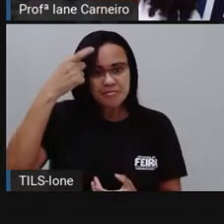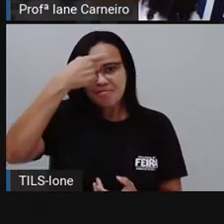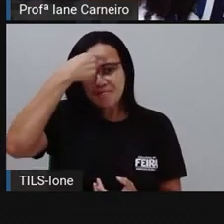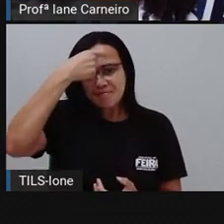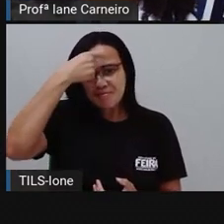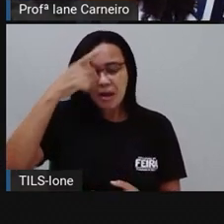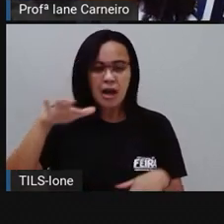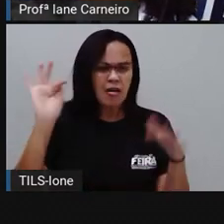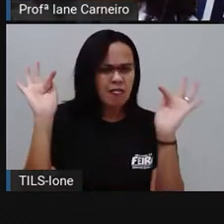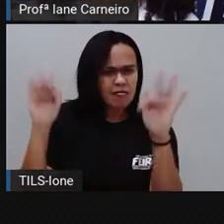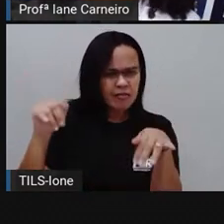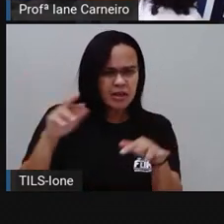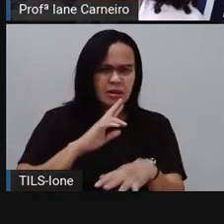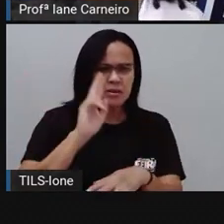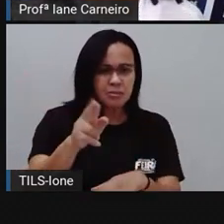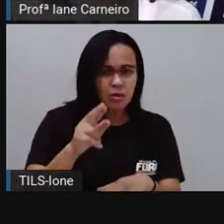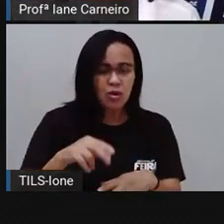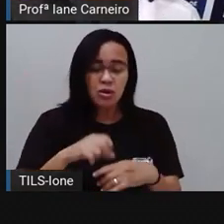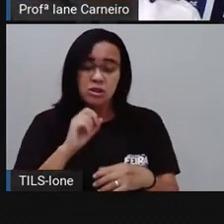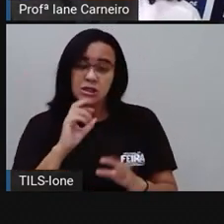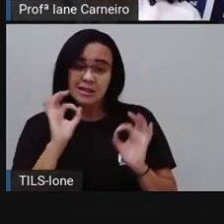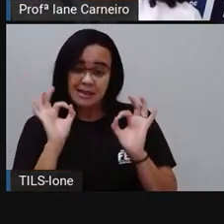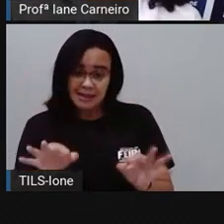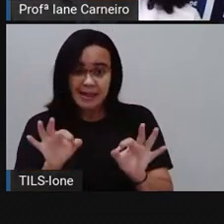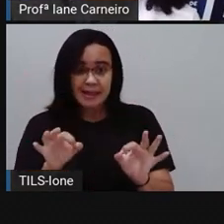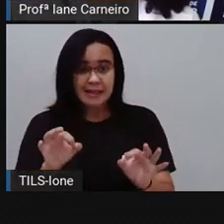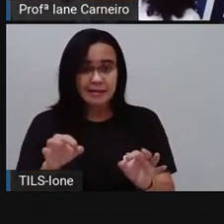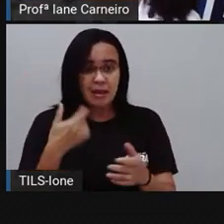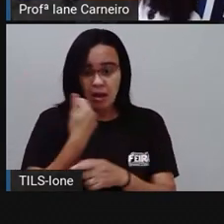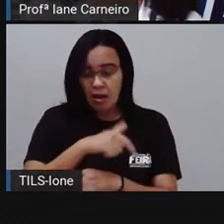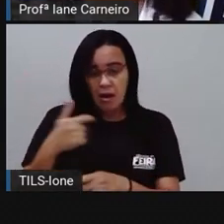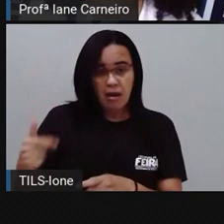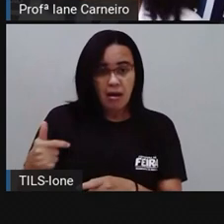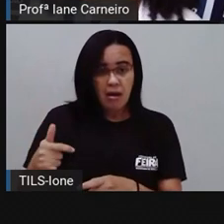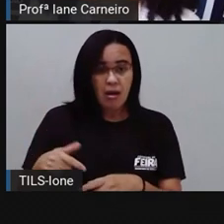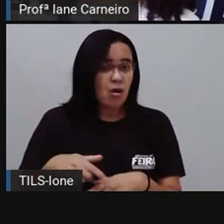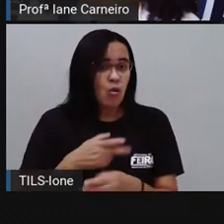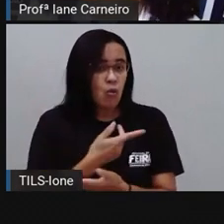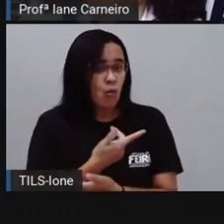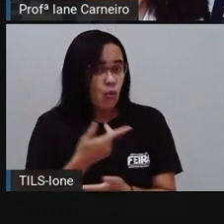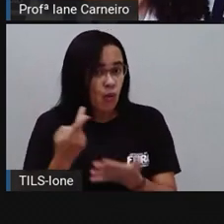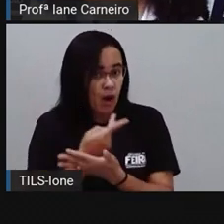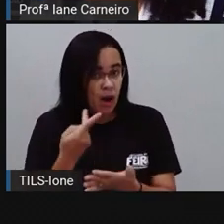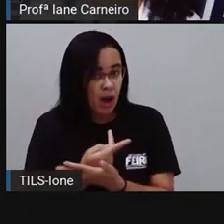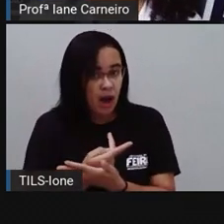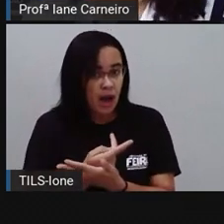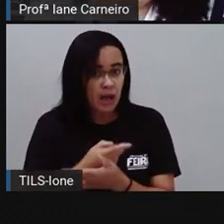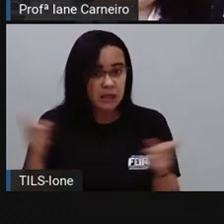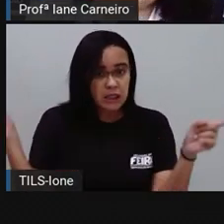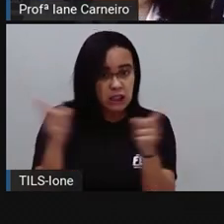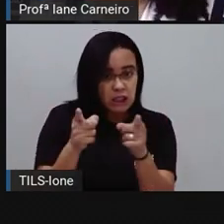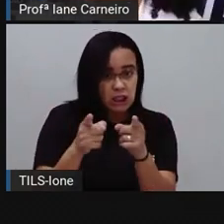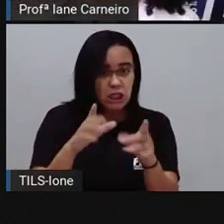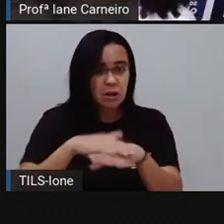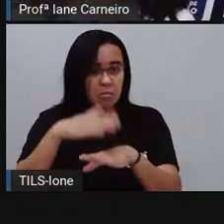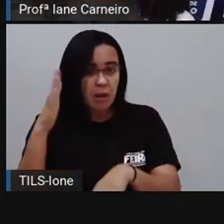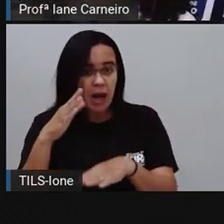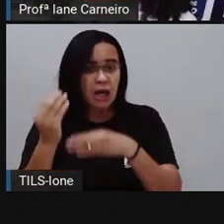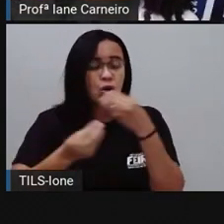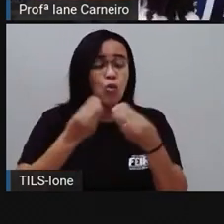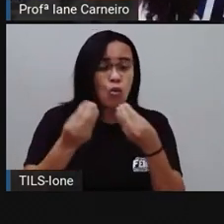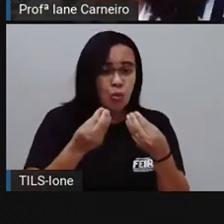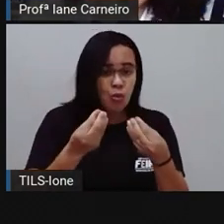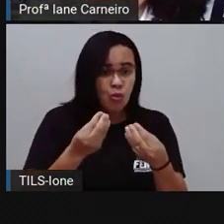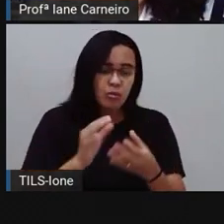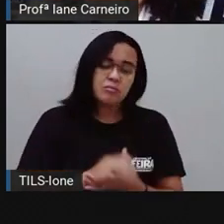final, né? Sua resposta ficou muito maior do que sua estimativa. Pode ser que seu cálculo esteja errado. Assim também